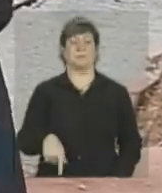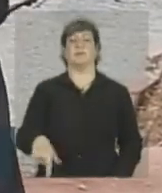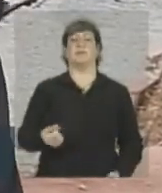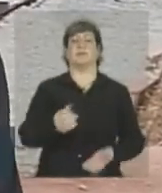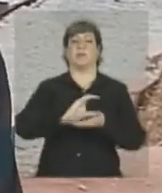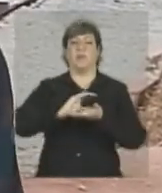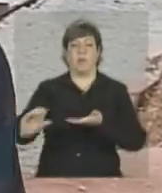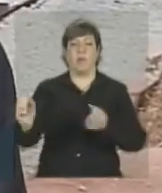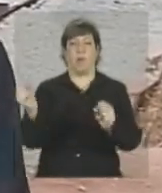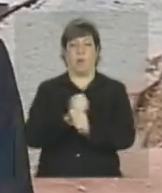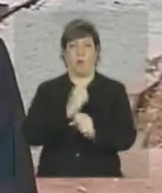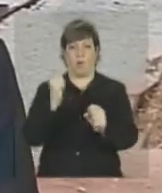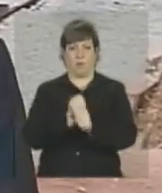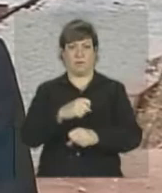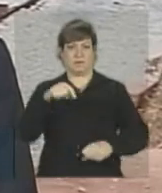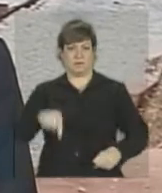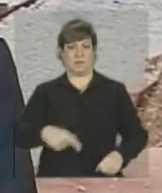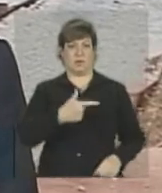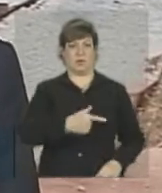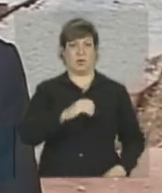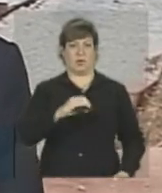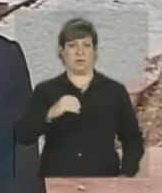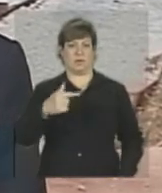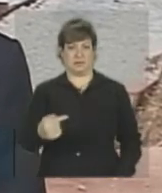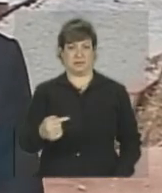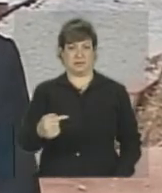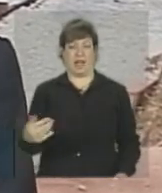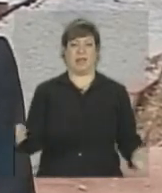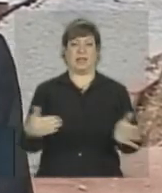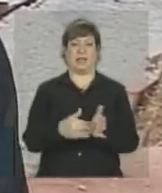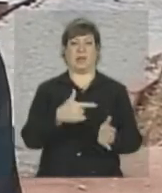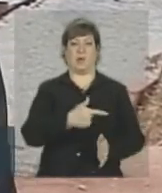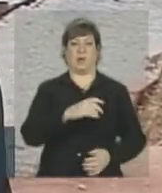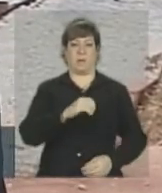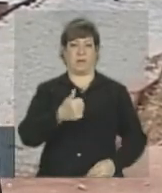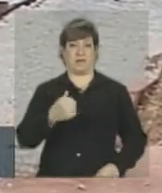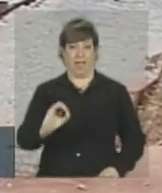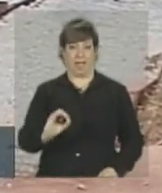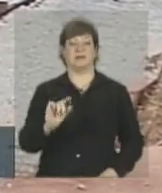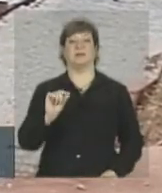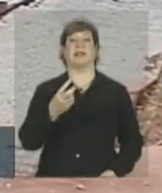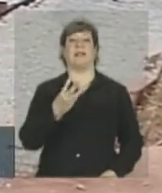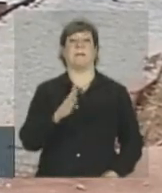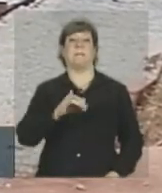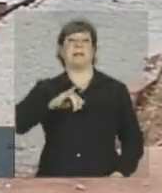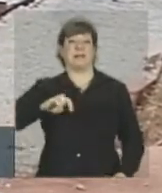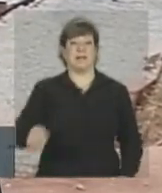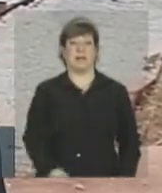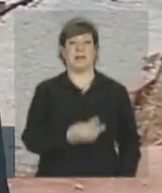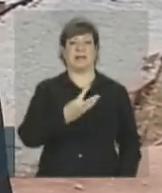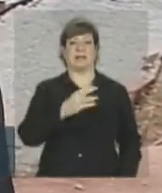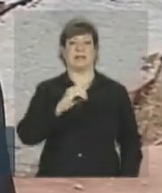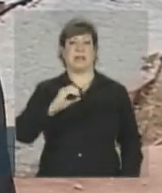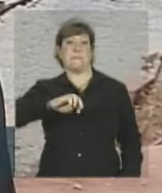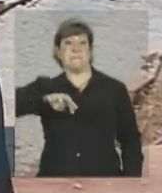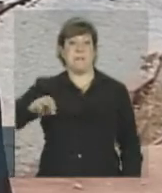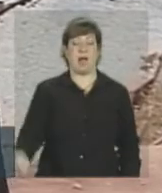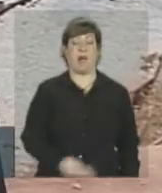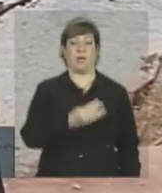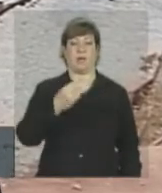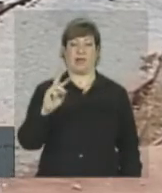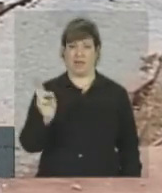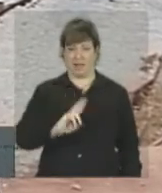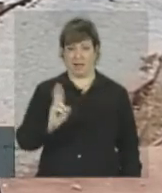investimentos da obra, de 2007 a 2010, foram de 3 bilhões e 300 milhões